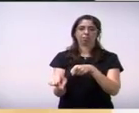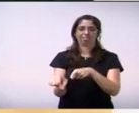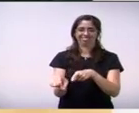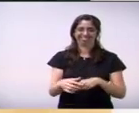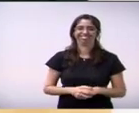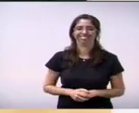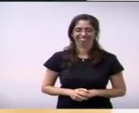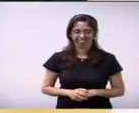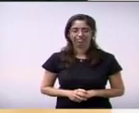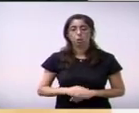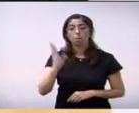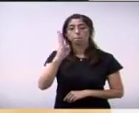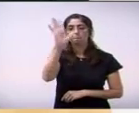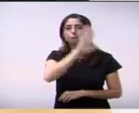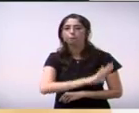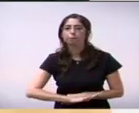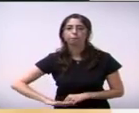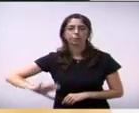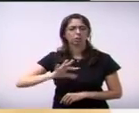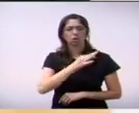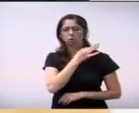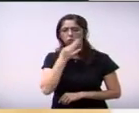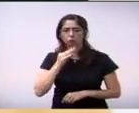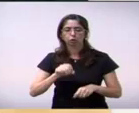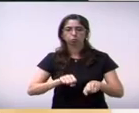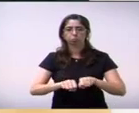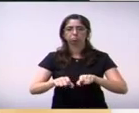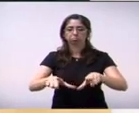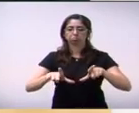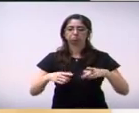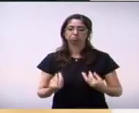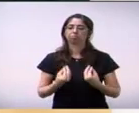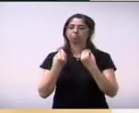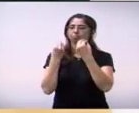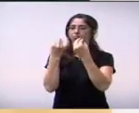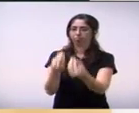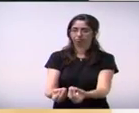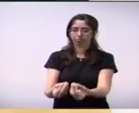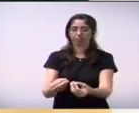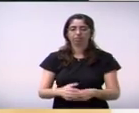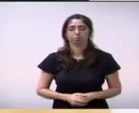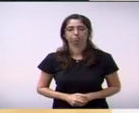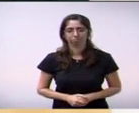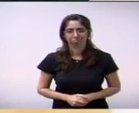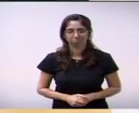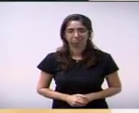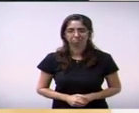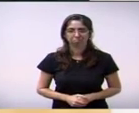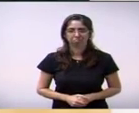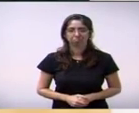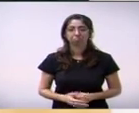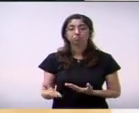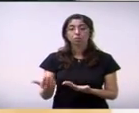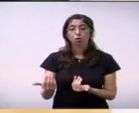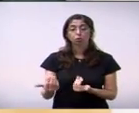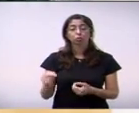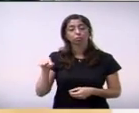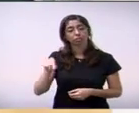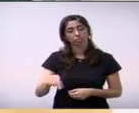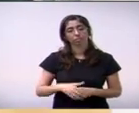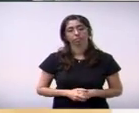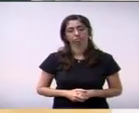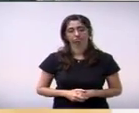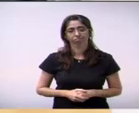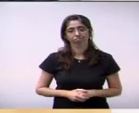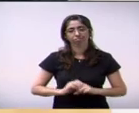seleção brasileira já é um motivo de entregar um título da cidade para um jovem que chegou tão